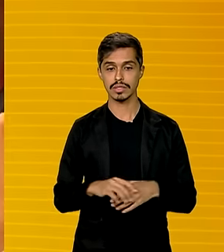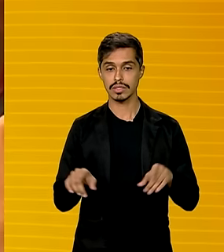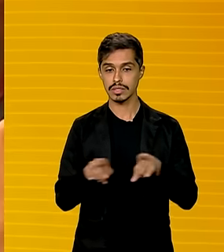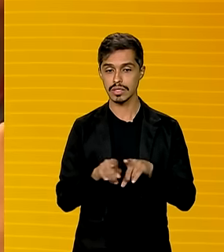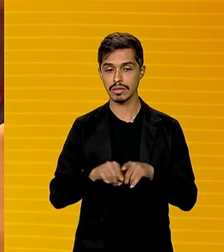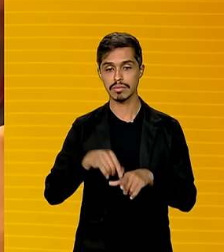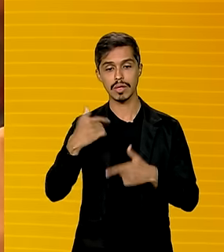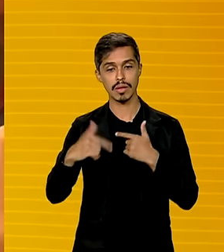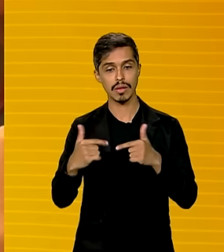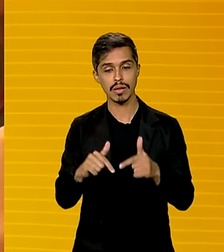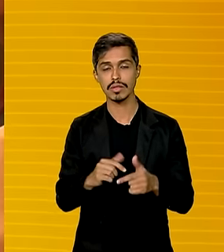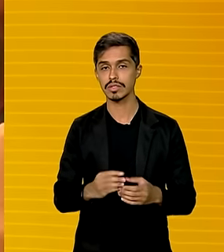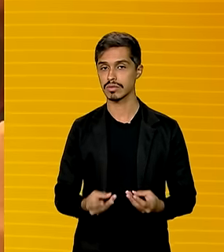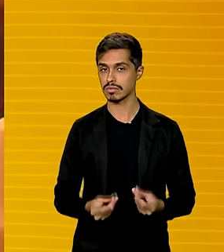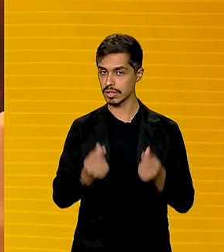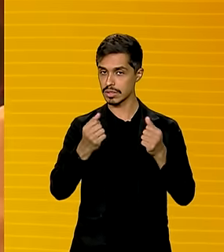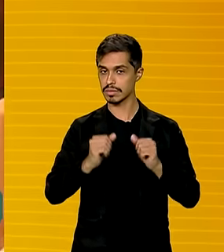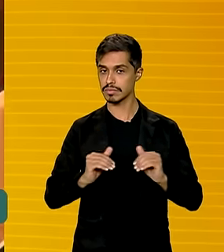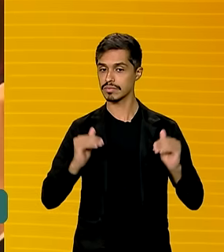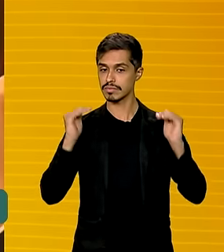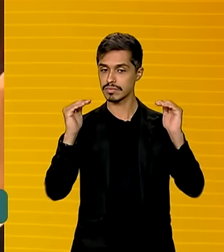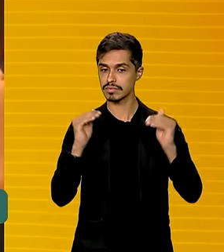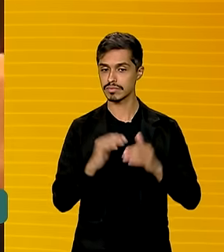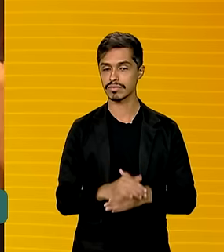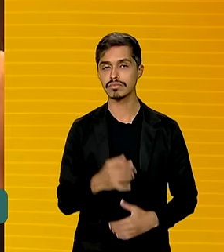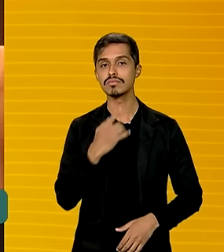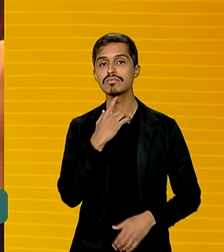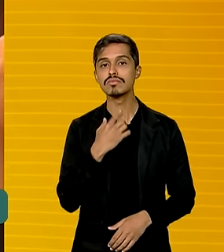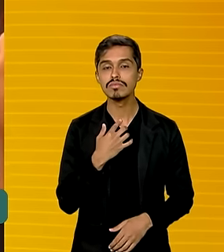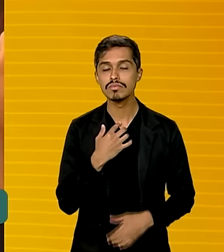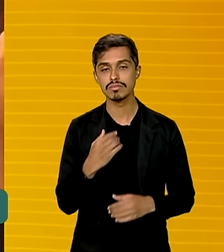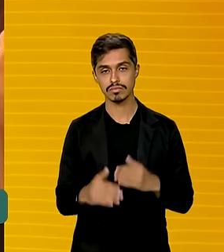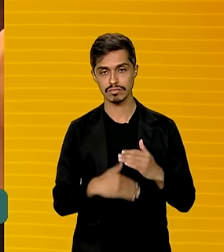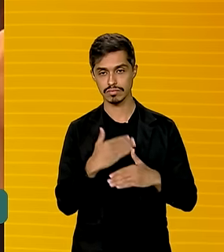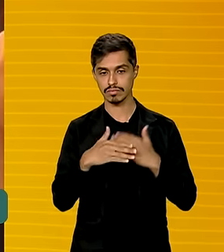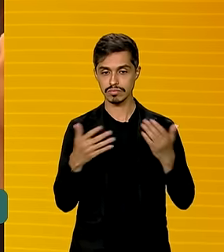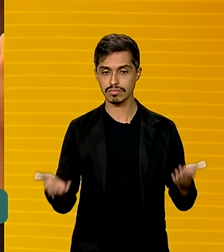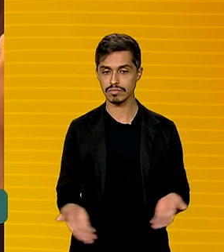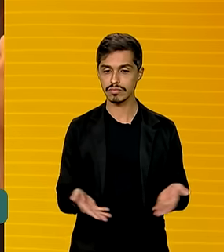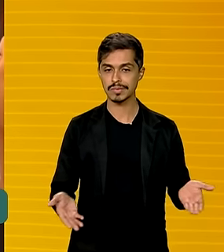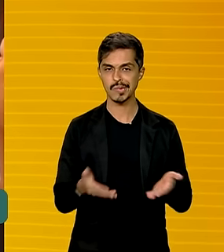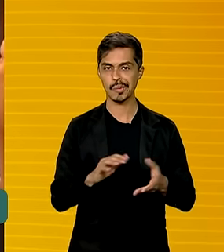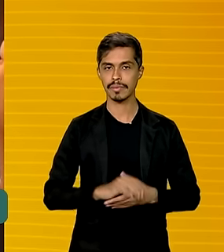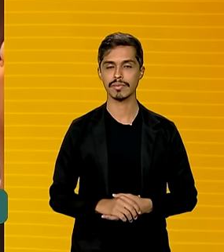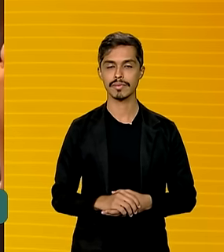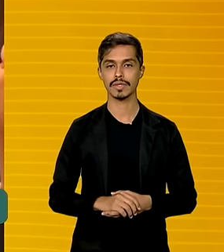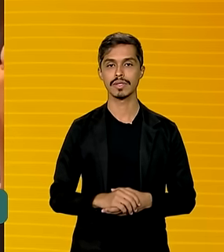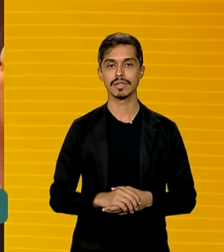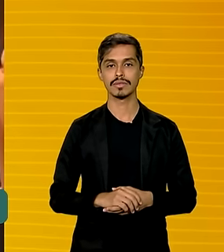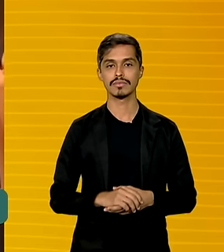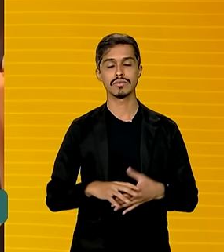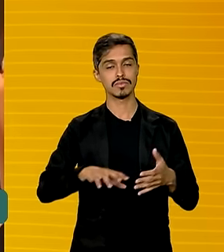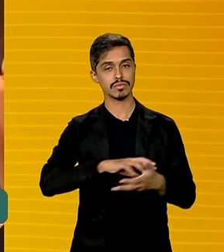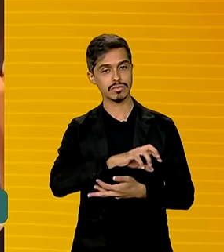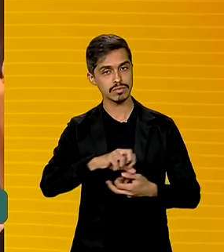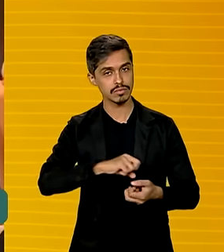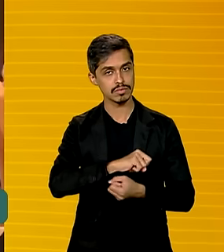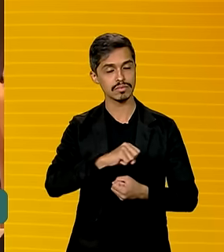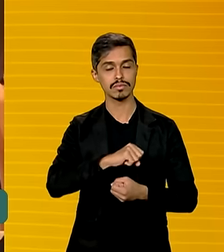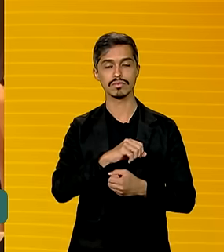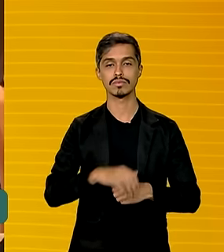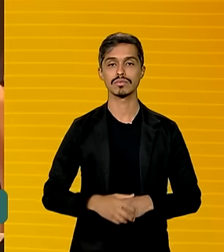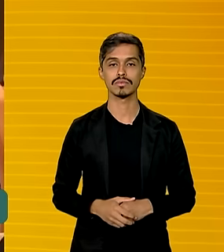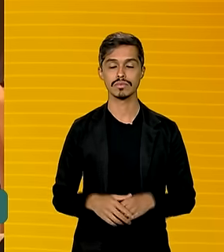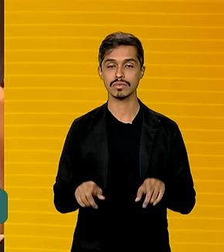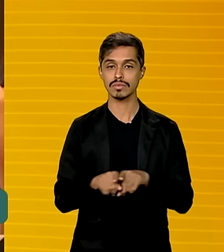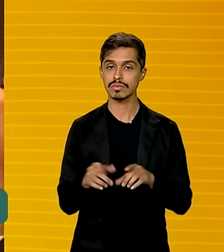empregos de alta qualidade. Almejamos promover o desenvolvimento sustentável e